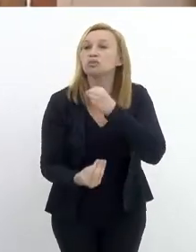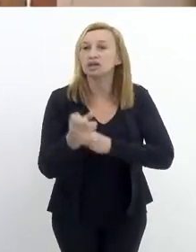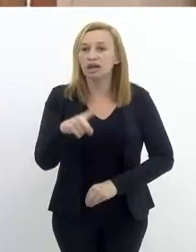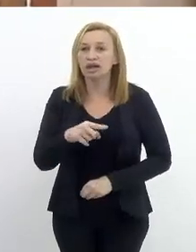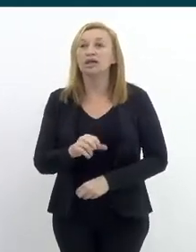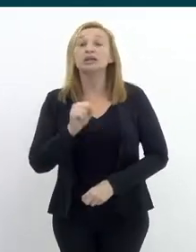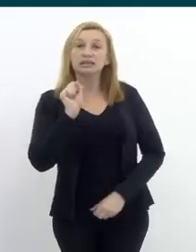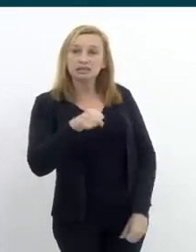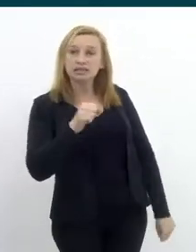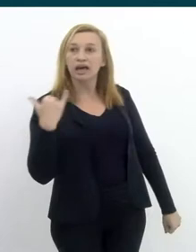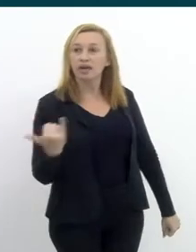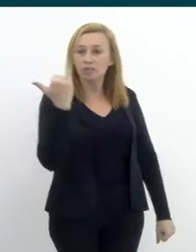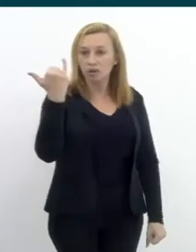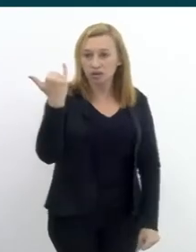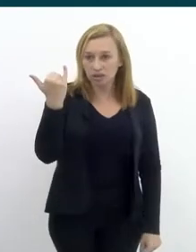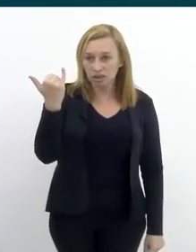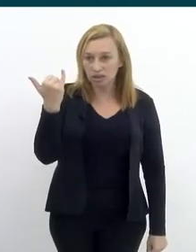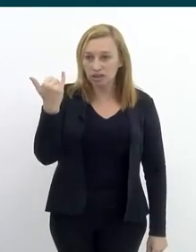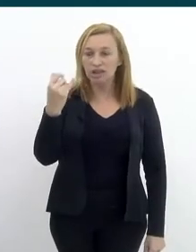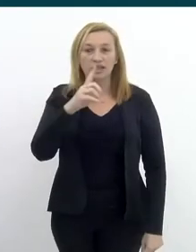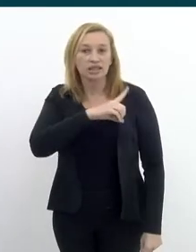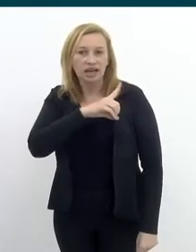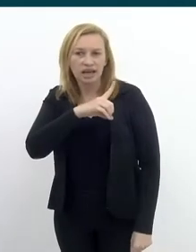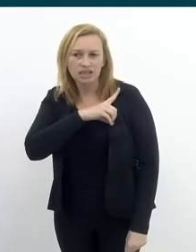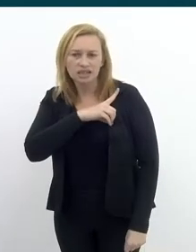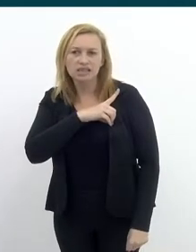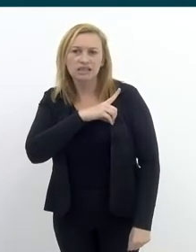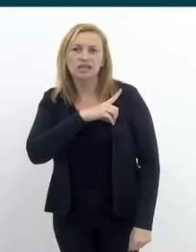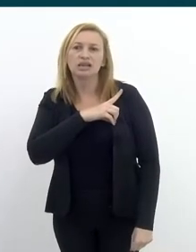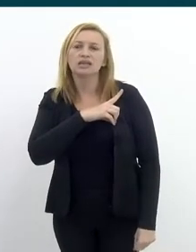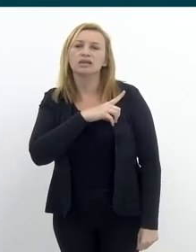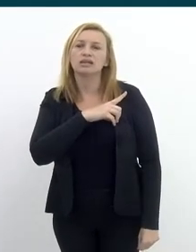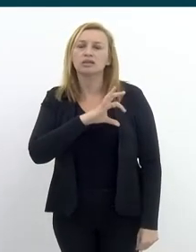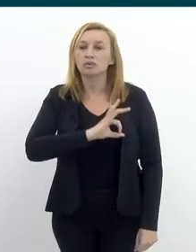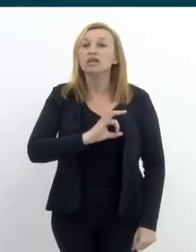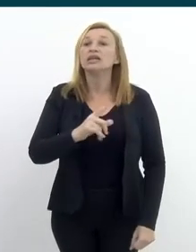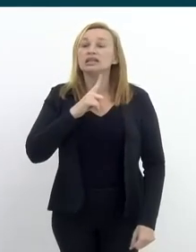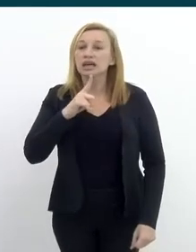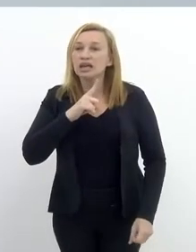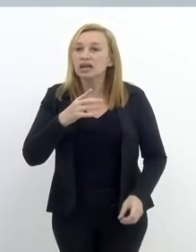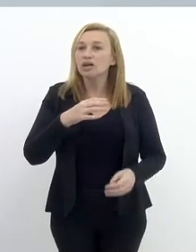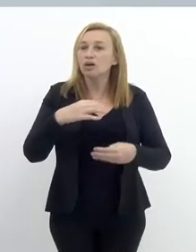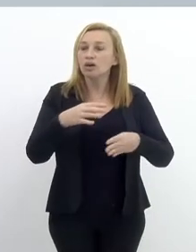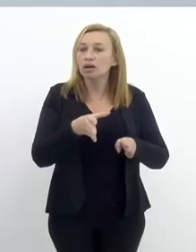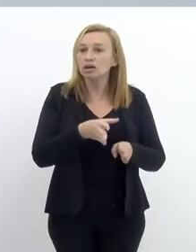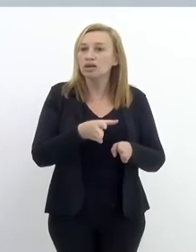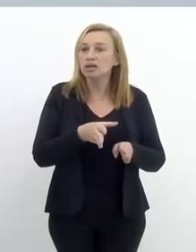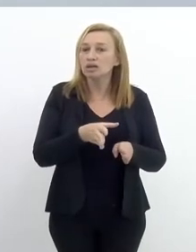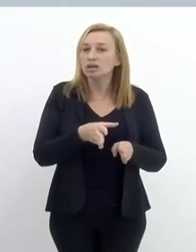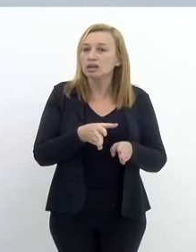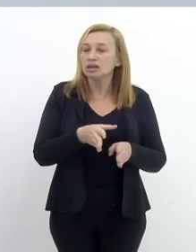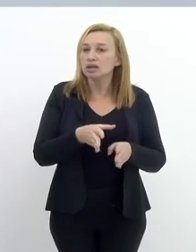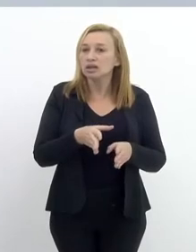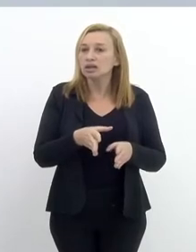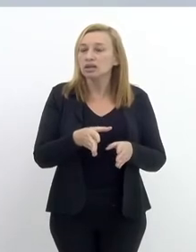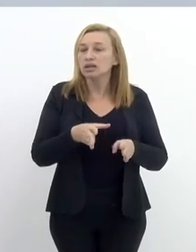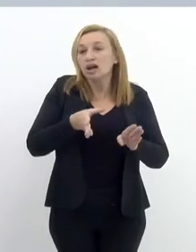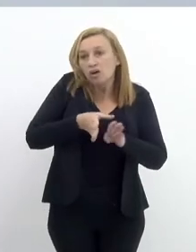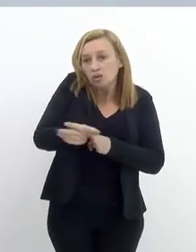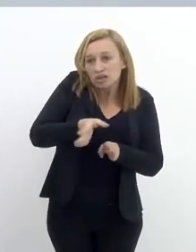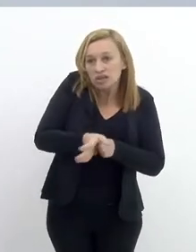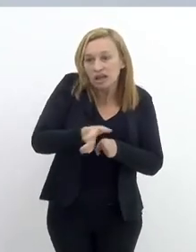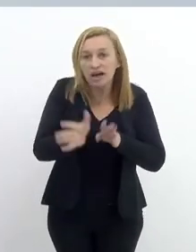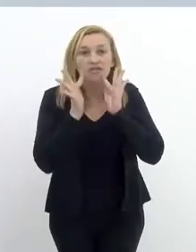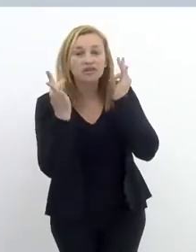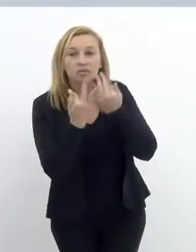desaparecida. É importante, como eu estava falando, que a Delegacia tenha também a orientação às famílias de que esse